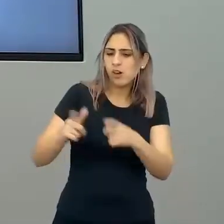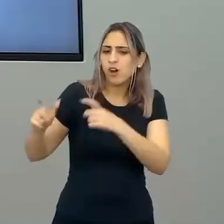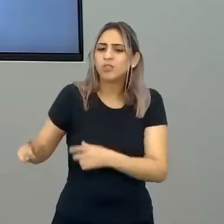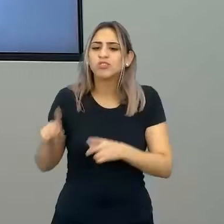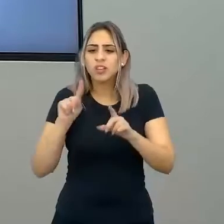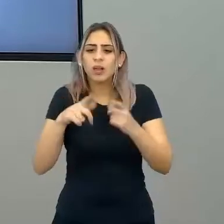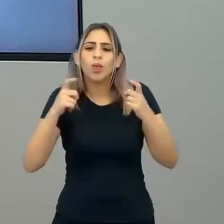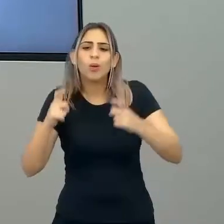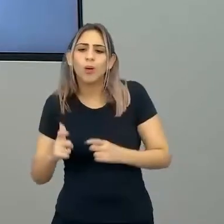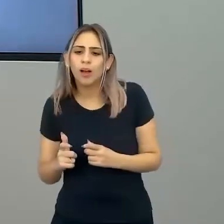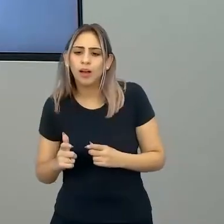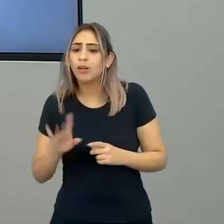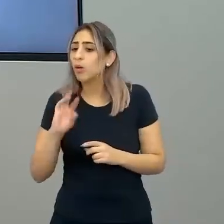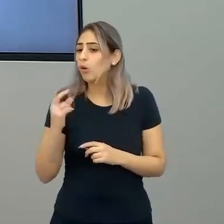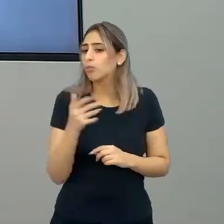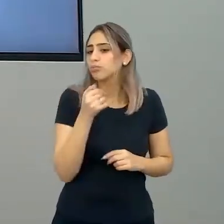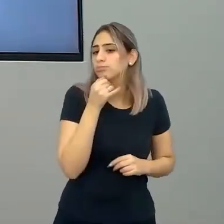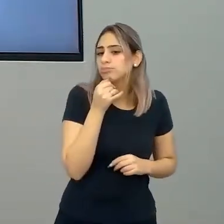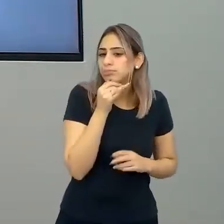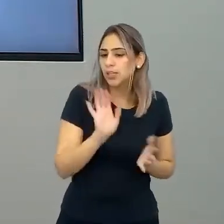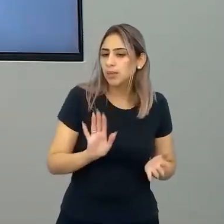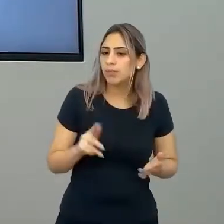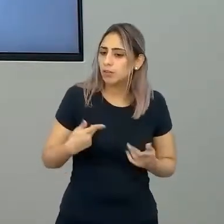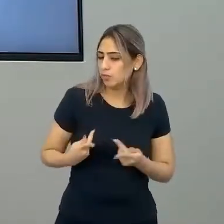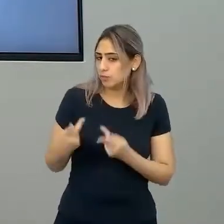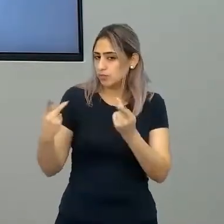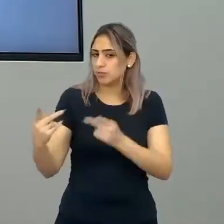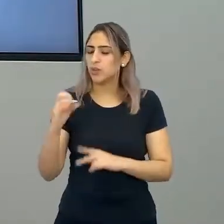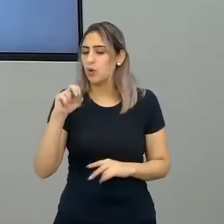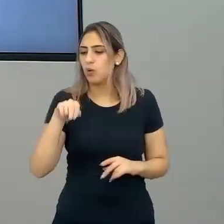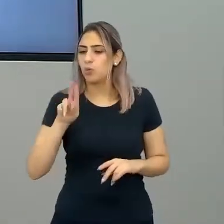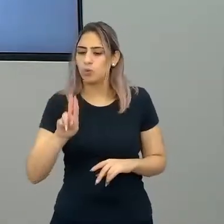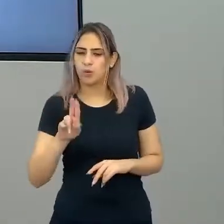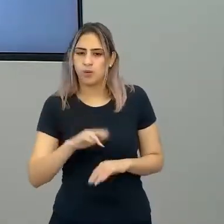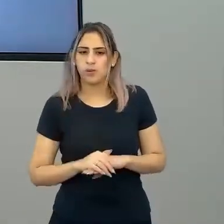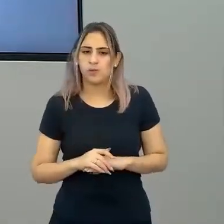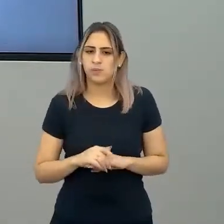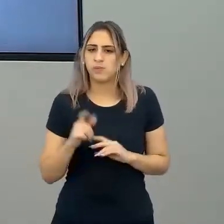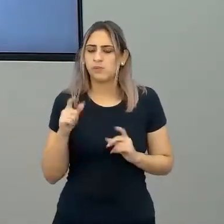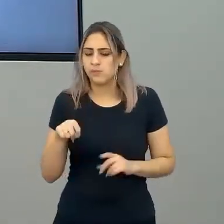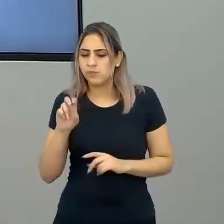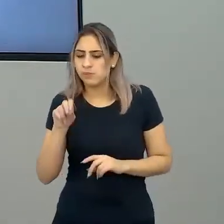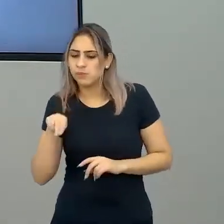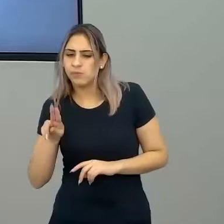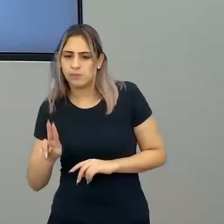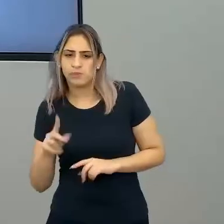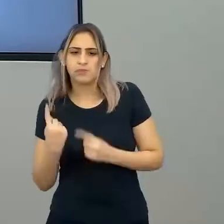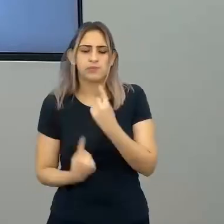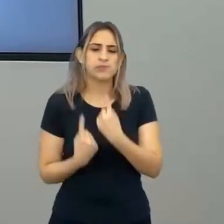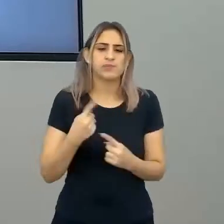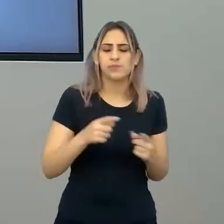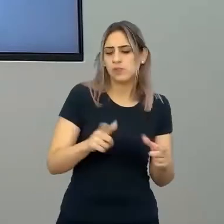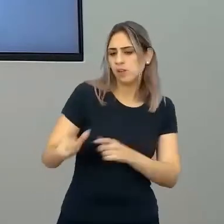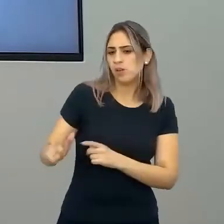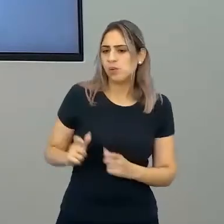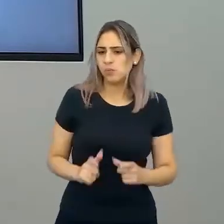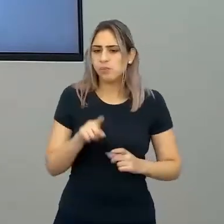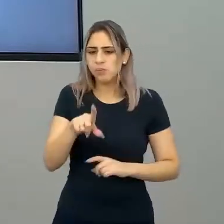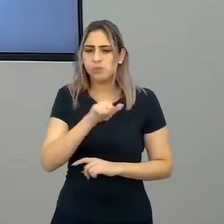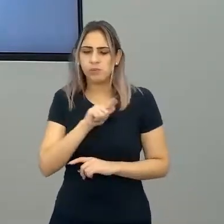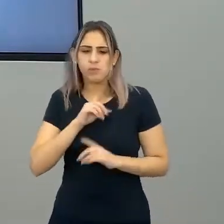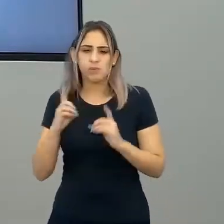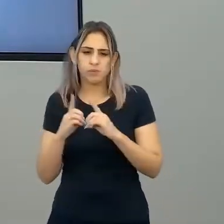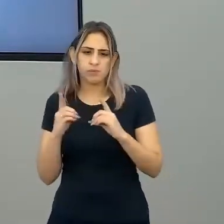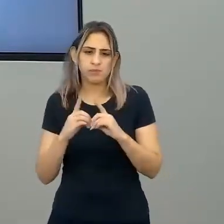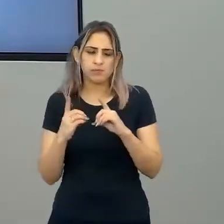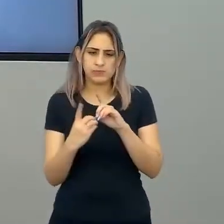esses lugares. Ou, por exemplo, eu fui visitar uma ONG. Aonde é essa ONG? Quais são os lugares que ela atende?